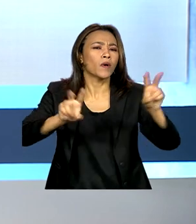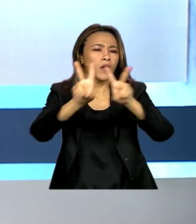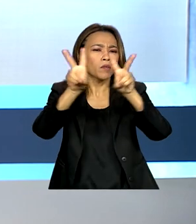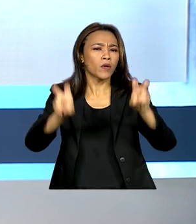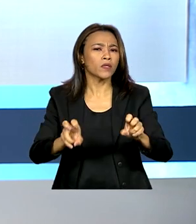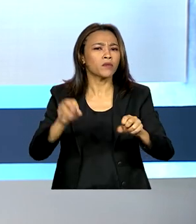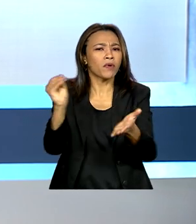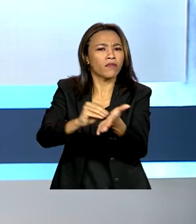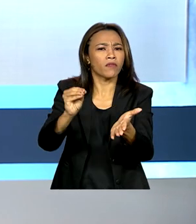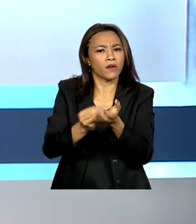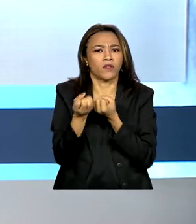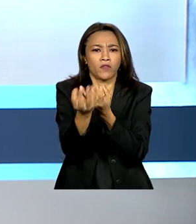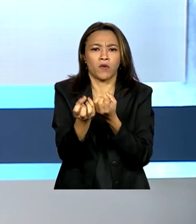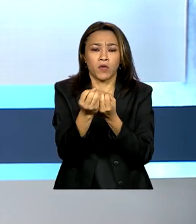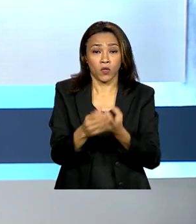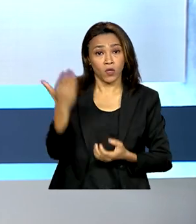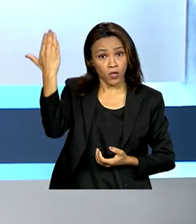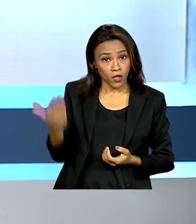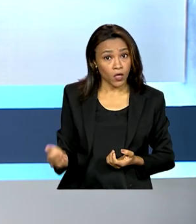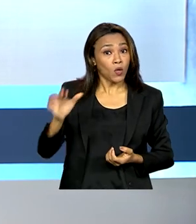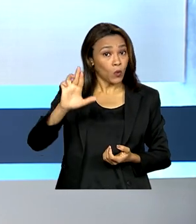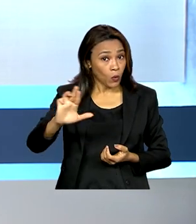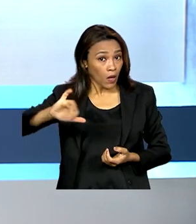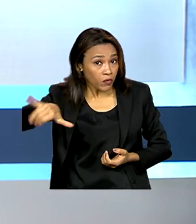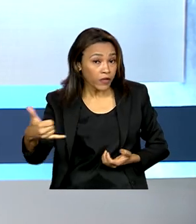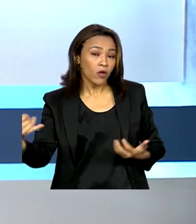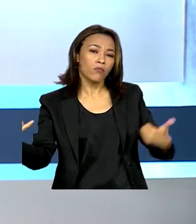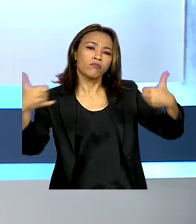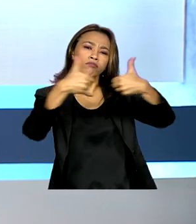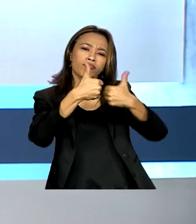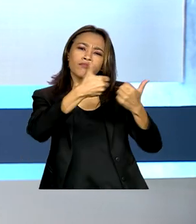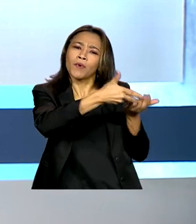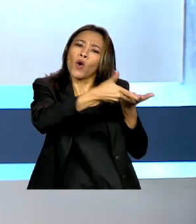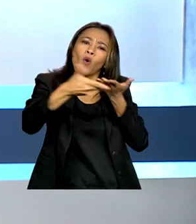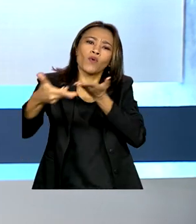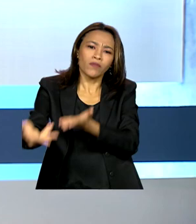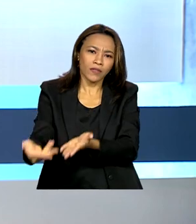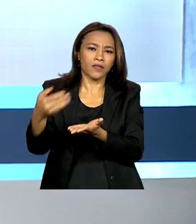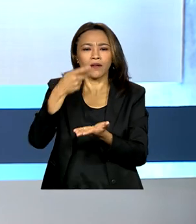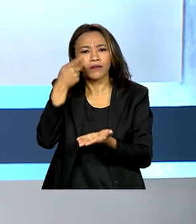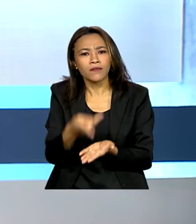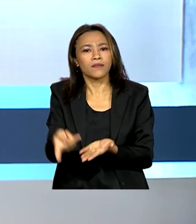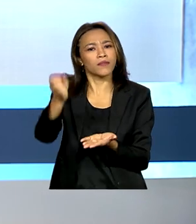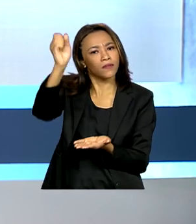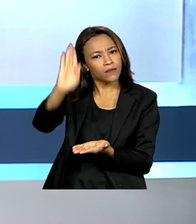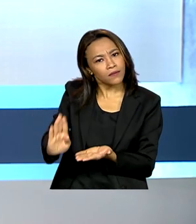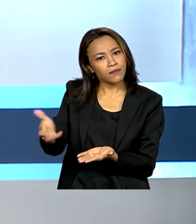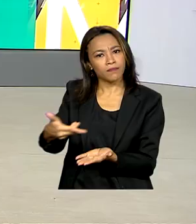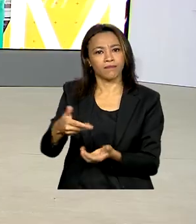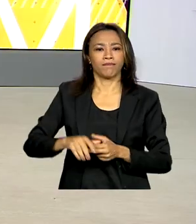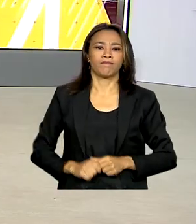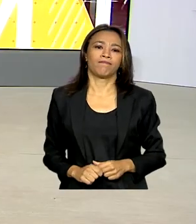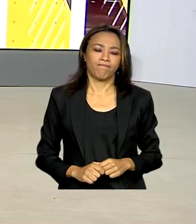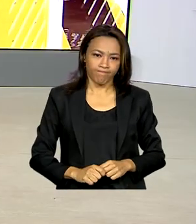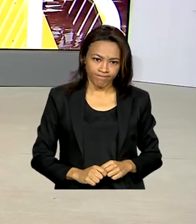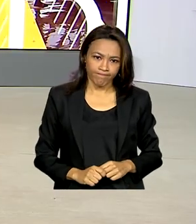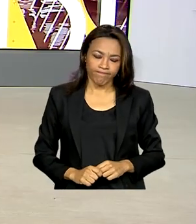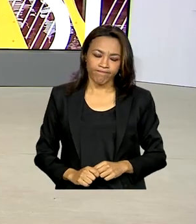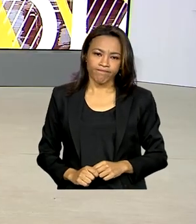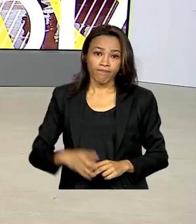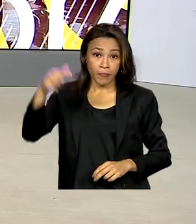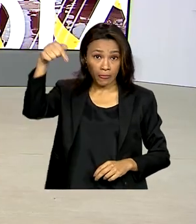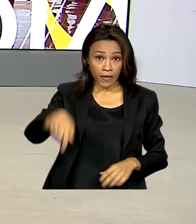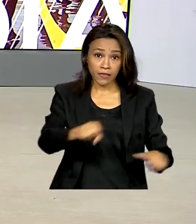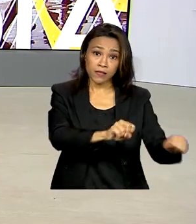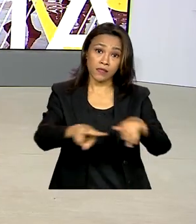desinformação. Lula aproveitou a ligação para convidar Macron para uma visita ao Brasil. Nessa